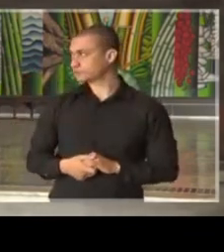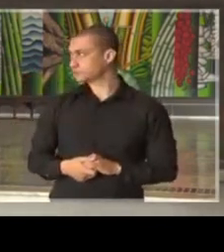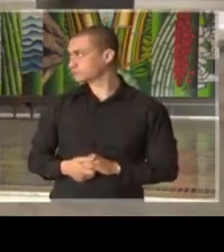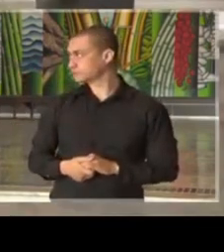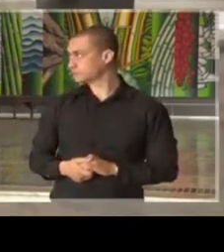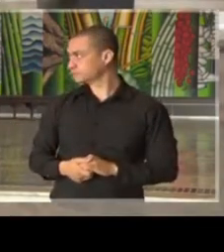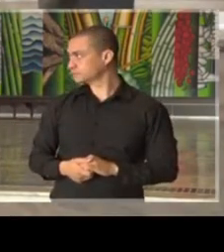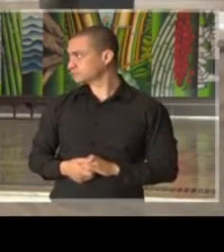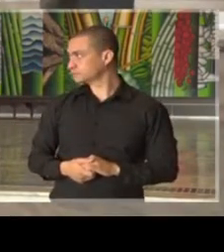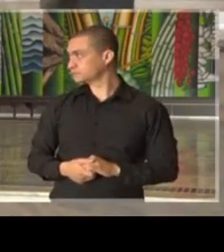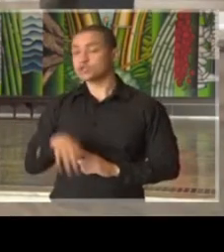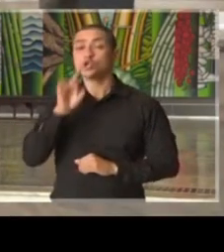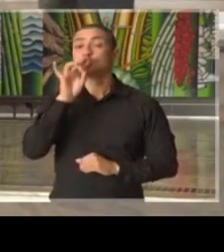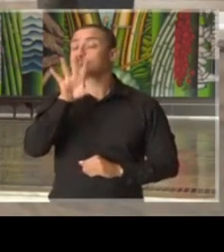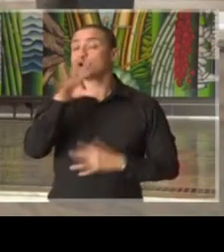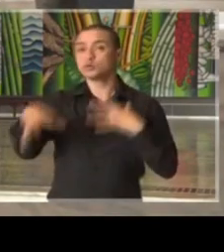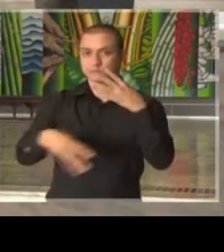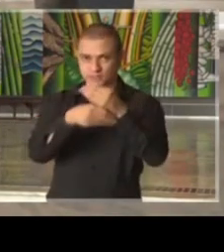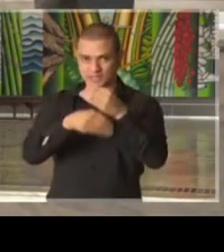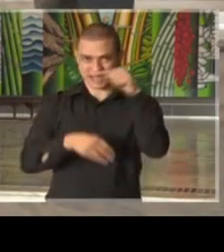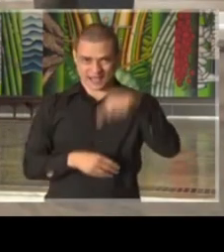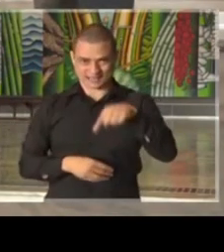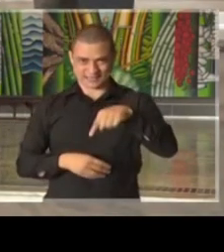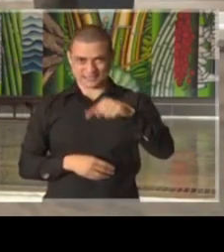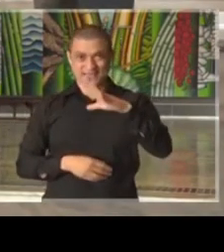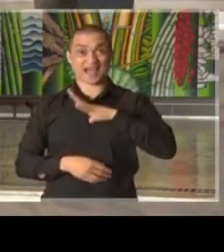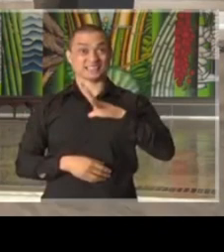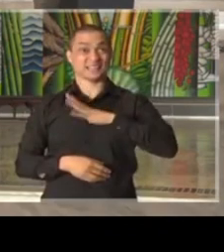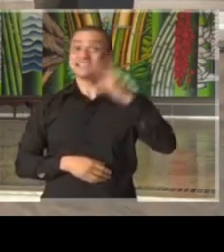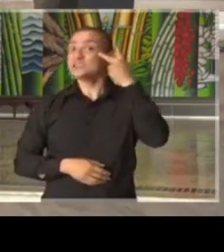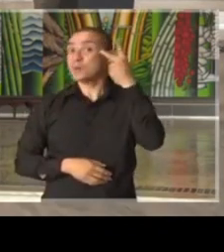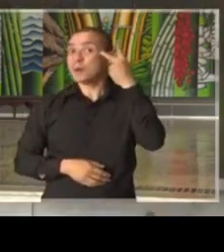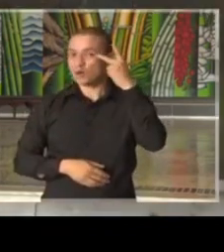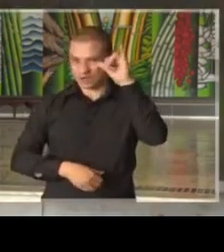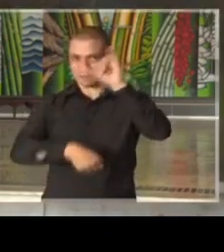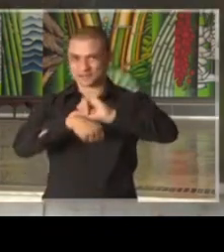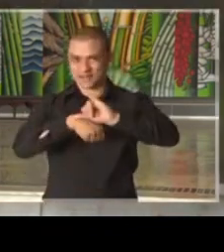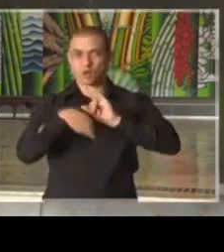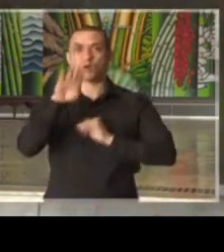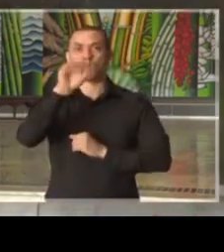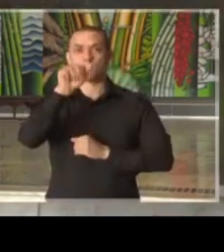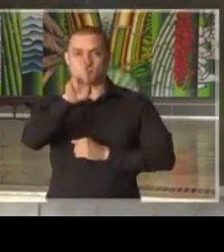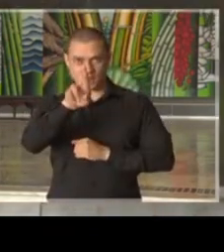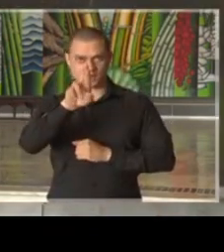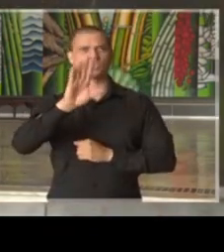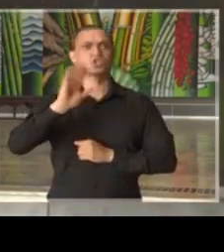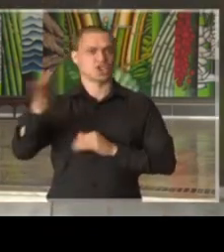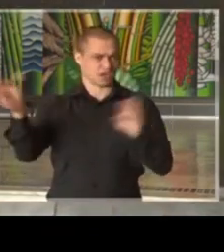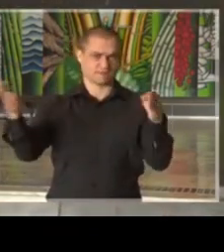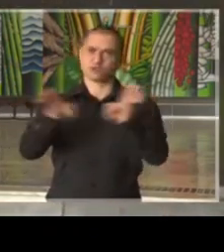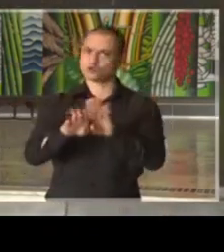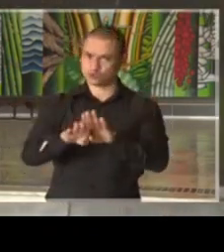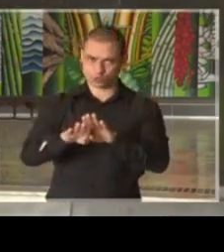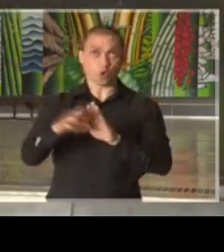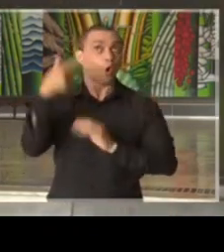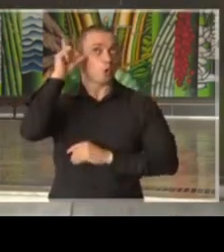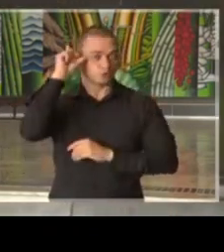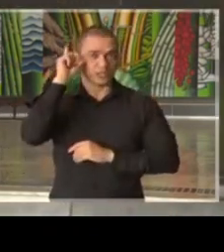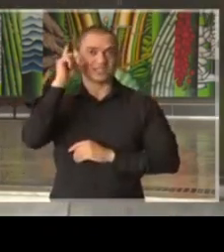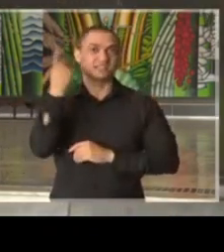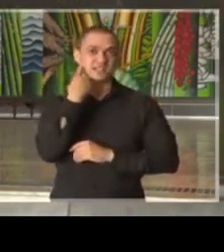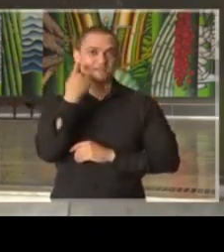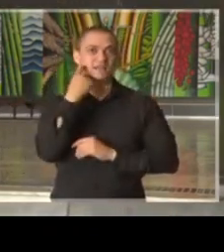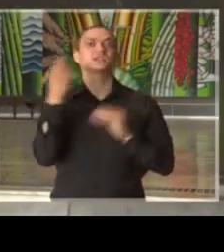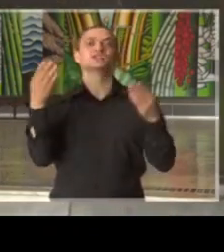Bergamin. Bruno, por favor. está aqui na cidade de São Paulo. Os bares já deveriam estar fechados desde ontem, sexta